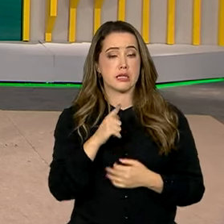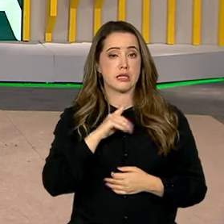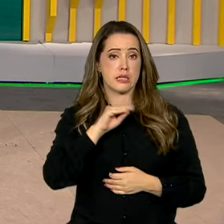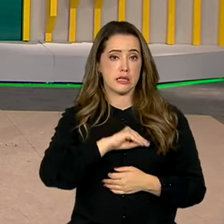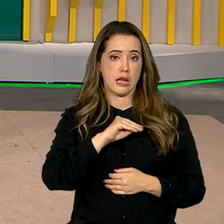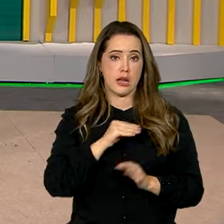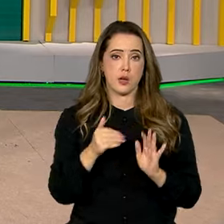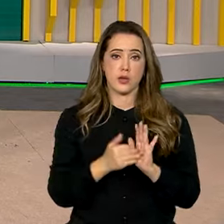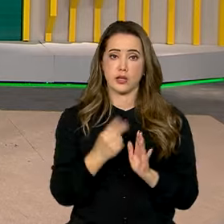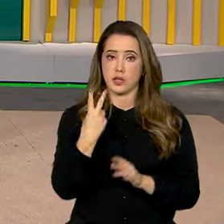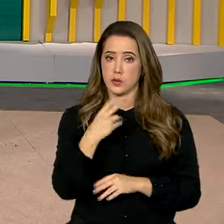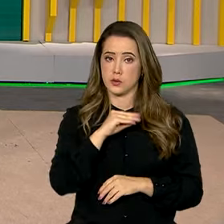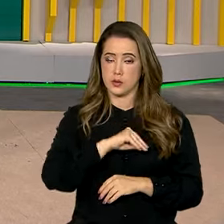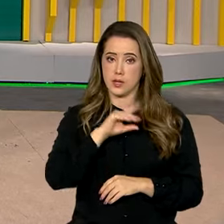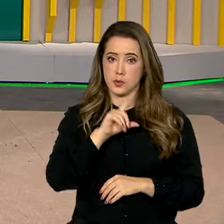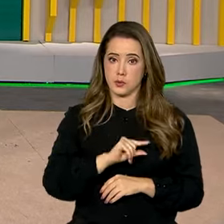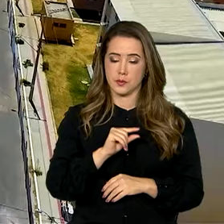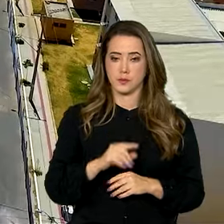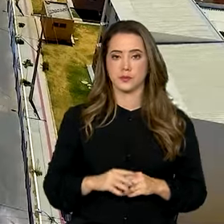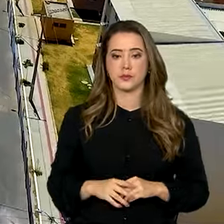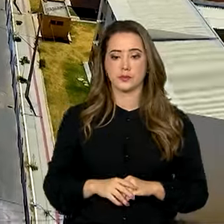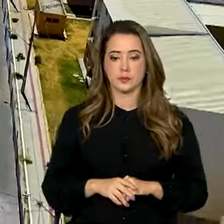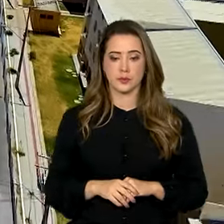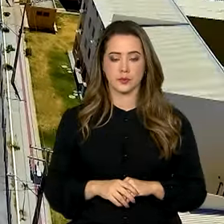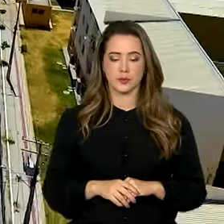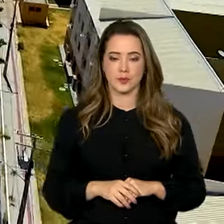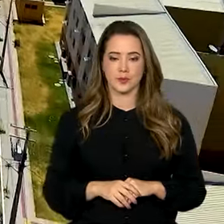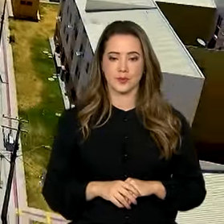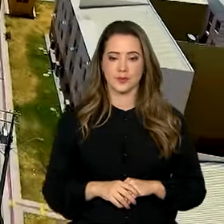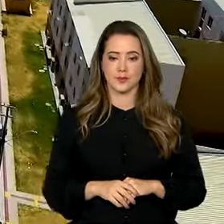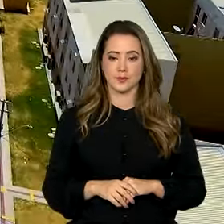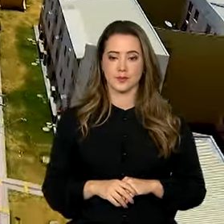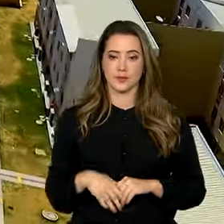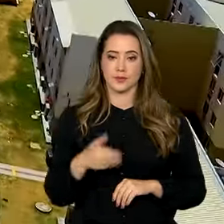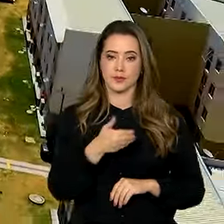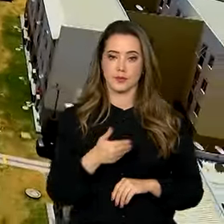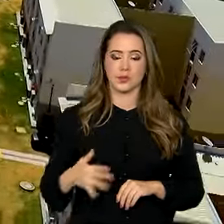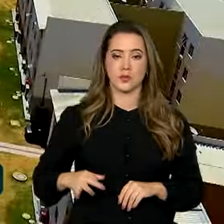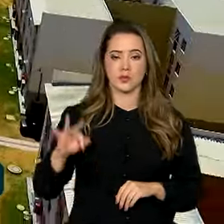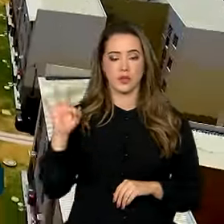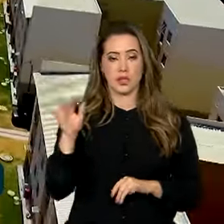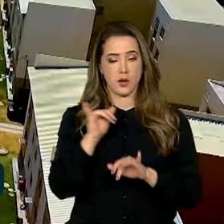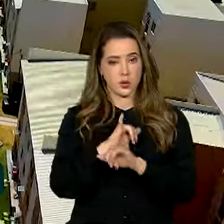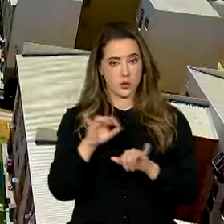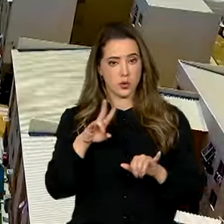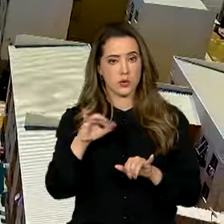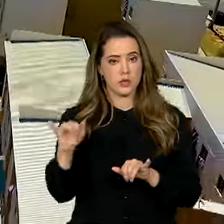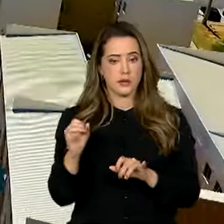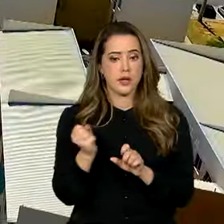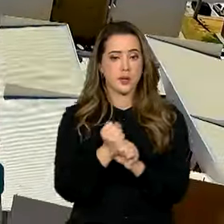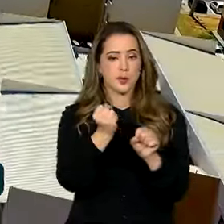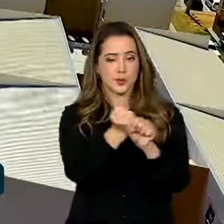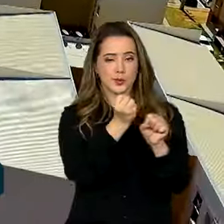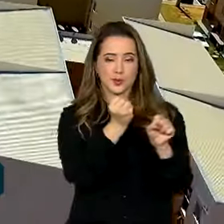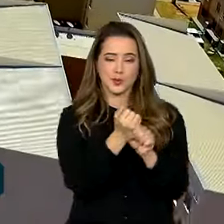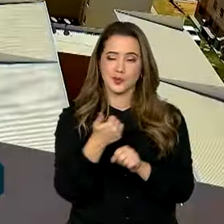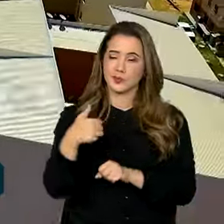renda de até dois salários mínimos. O governo federal anunciou que vai construir